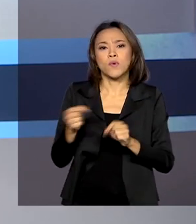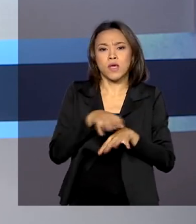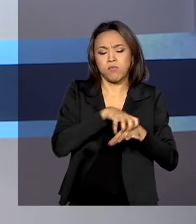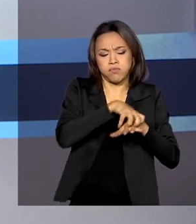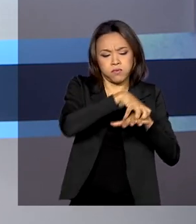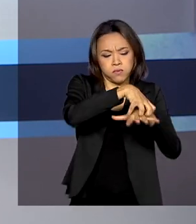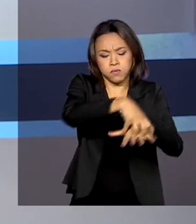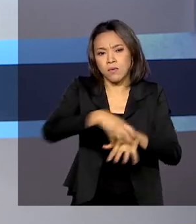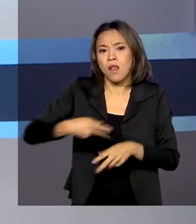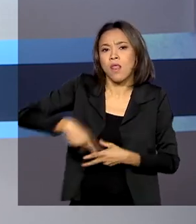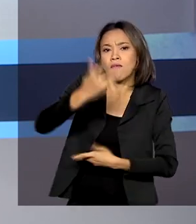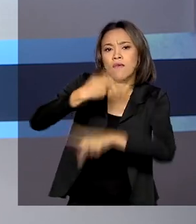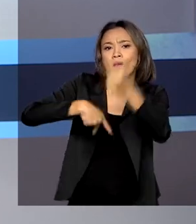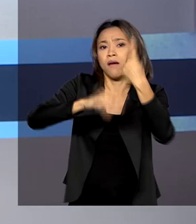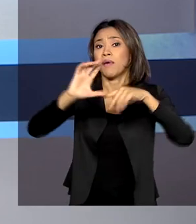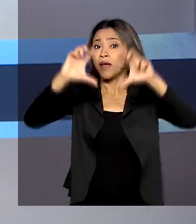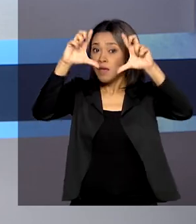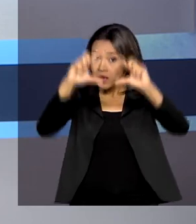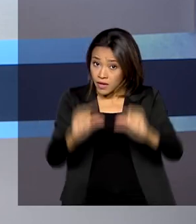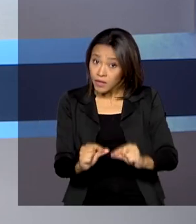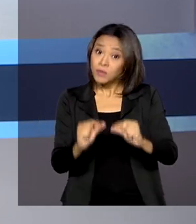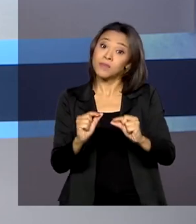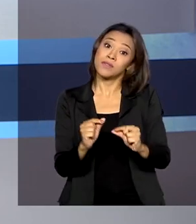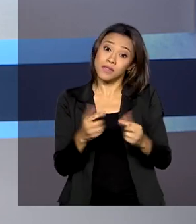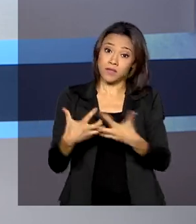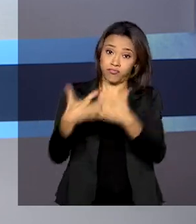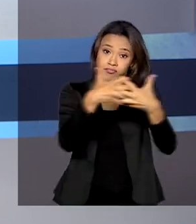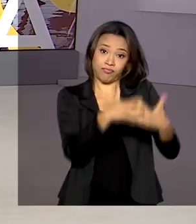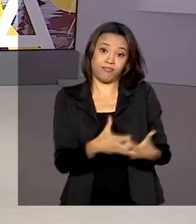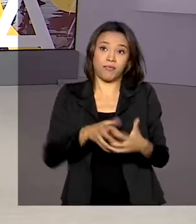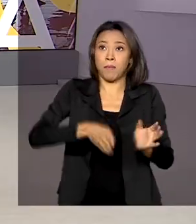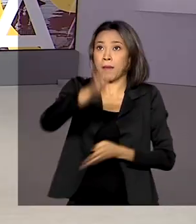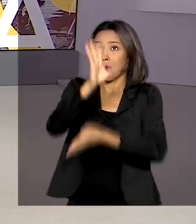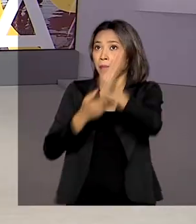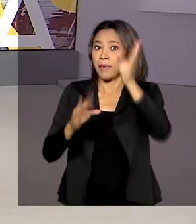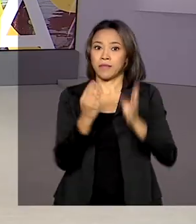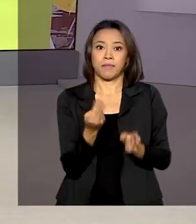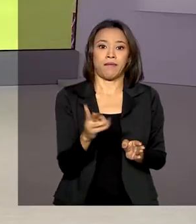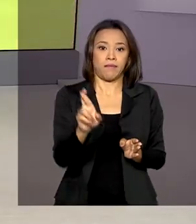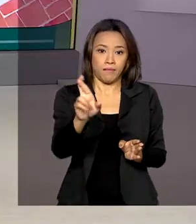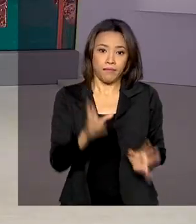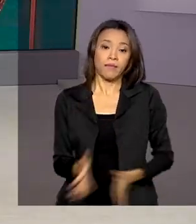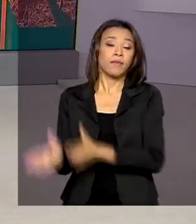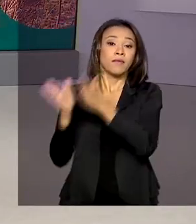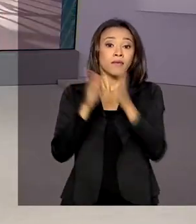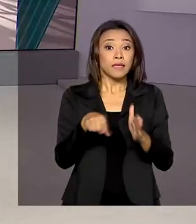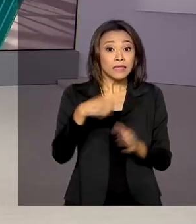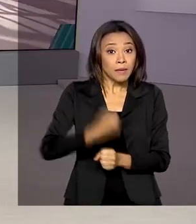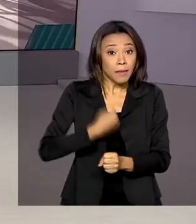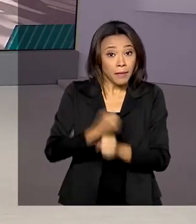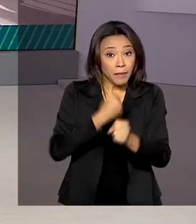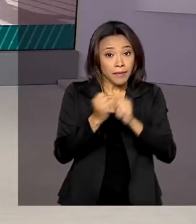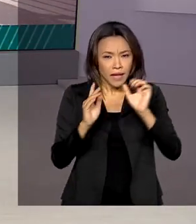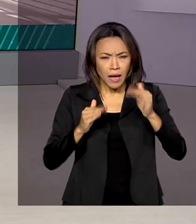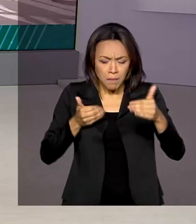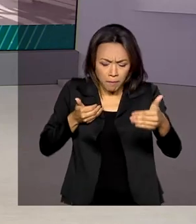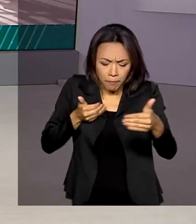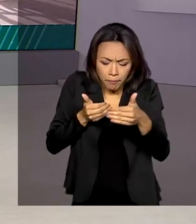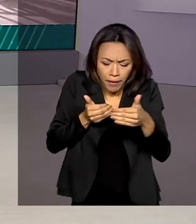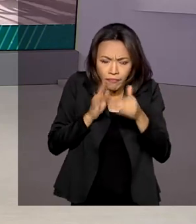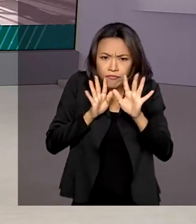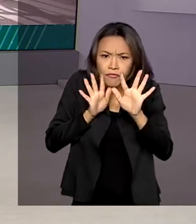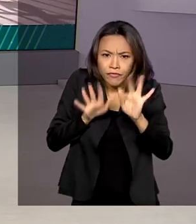contribuindo para reduzir o custo do transporte de cargas. As obras da ferrovia estão em fase de finalização e a